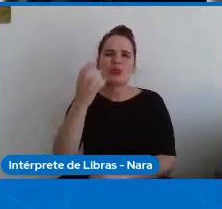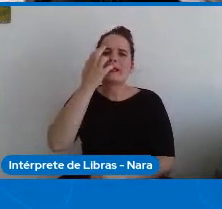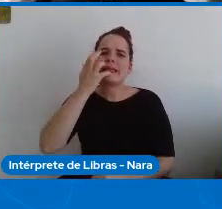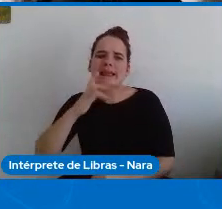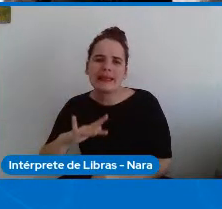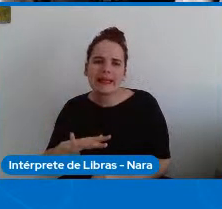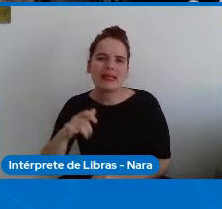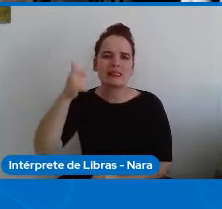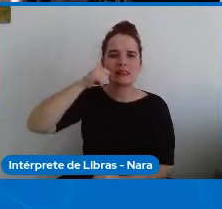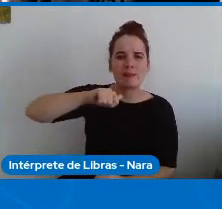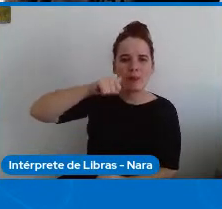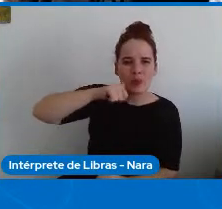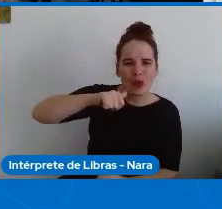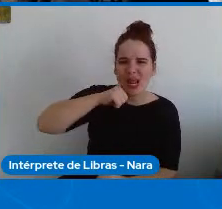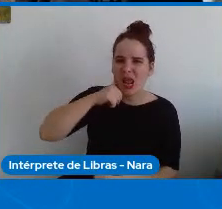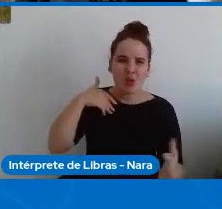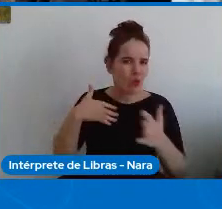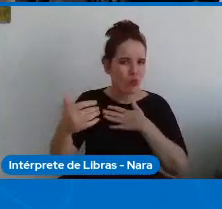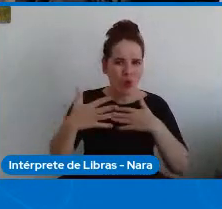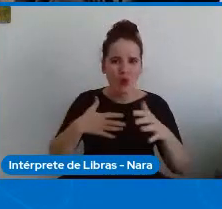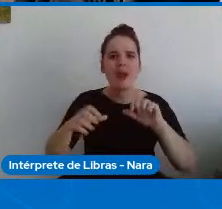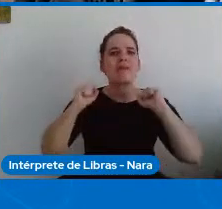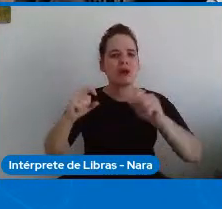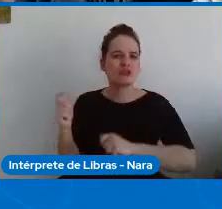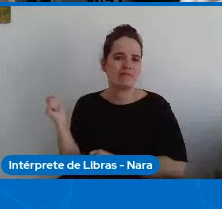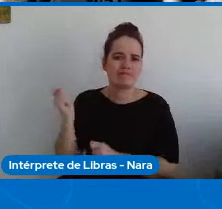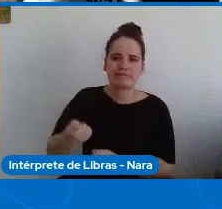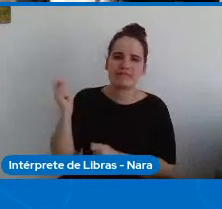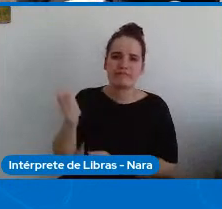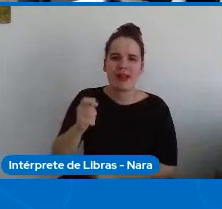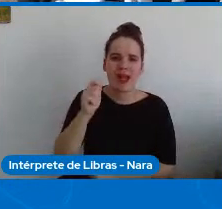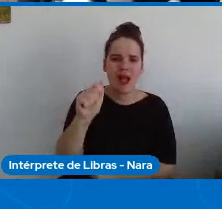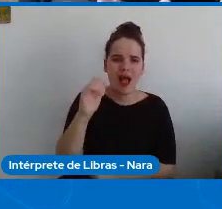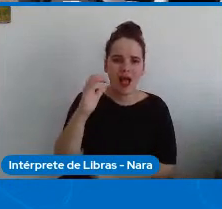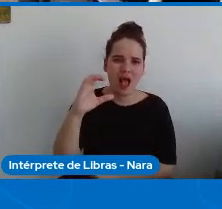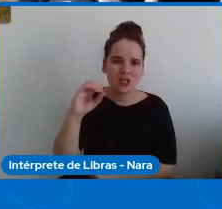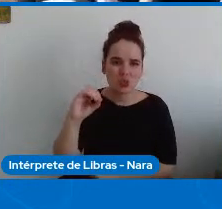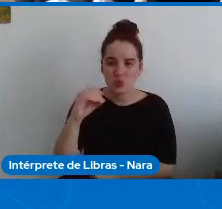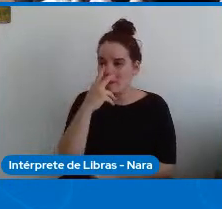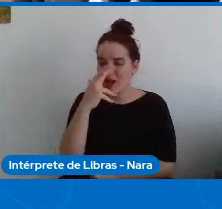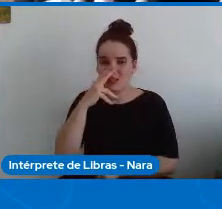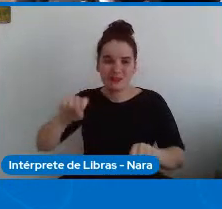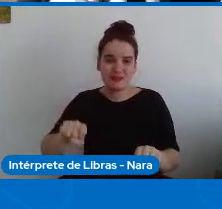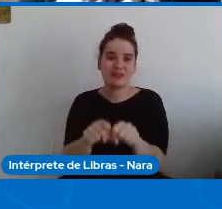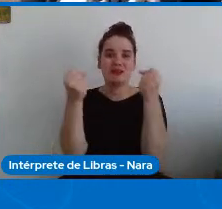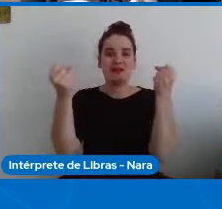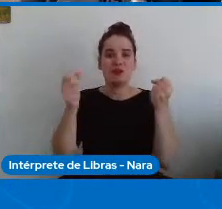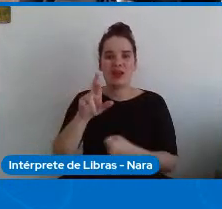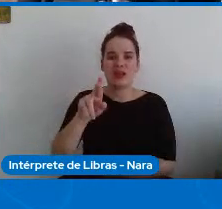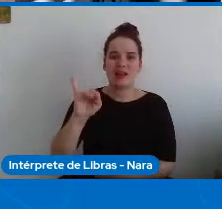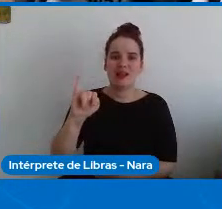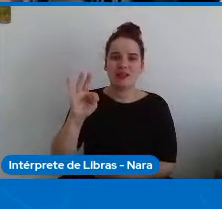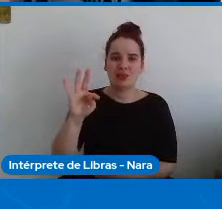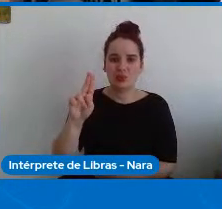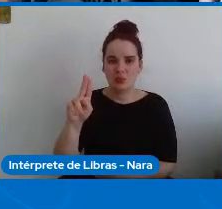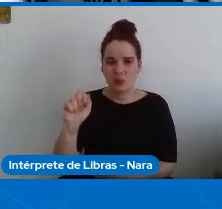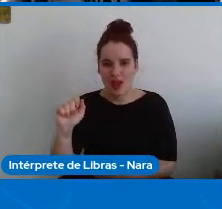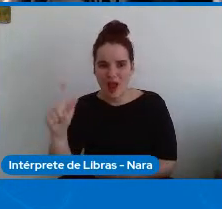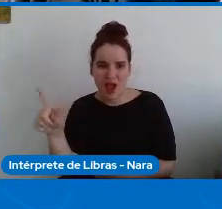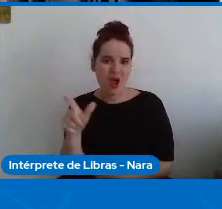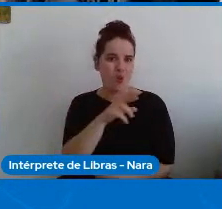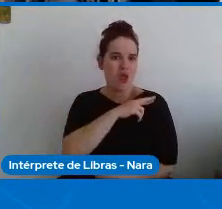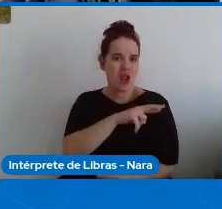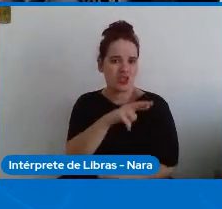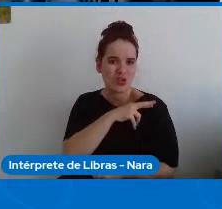em tradições culturais, nos festivais que eles faziam e também na relação hierárquica. Por exemplo,